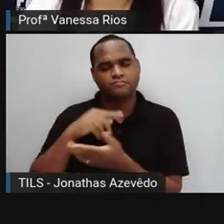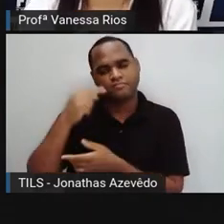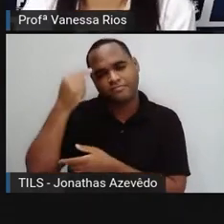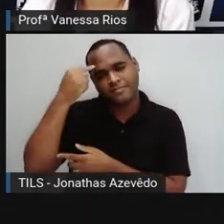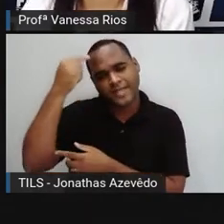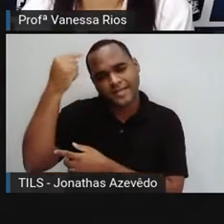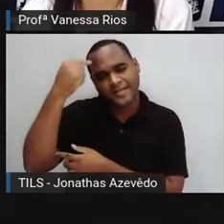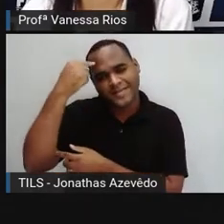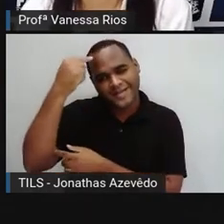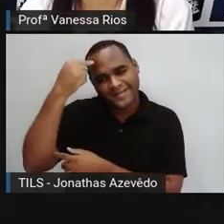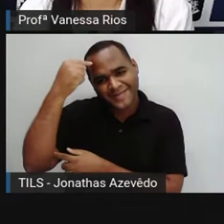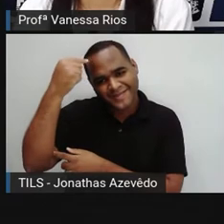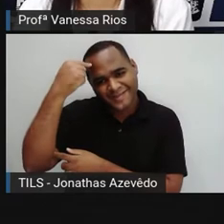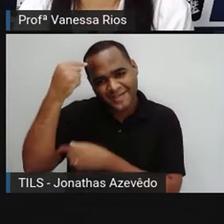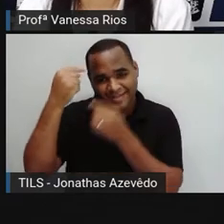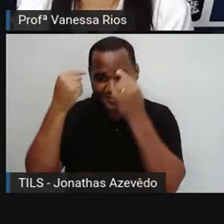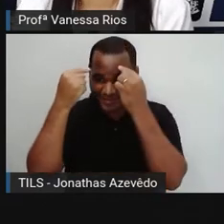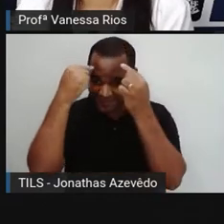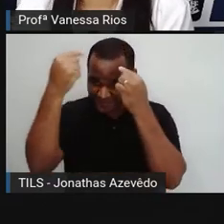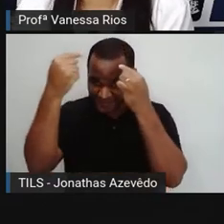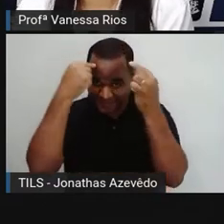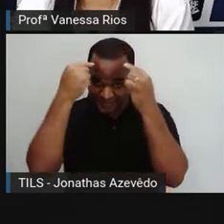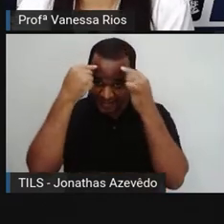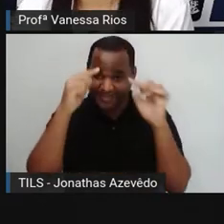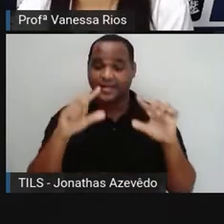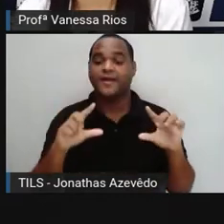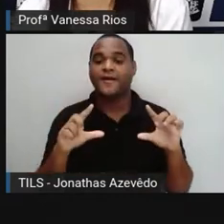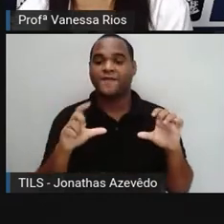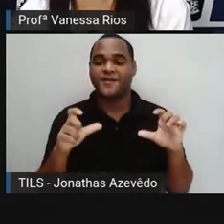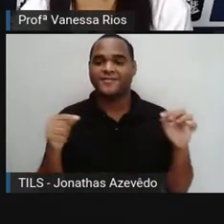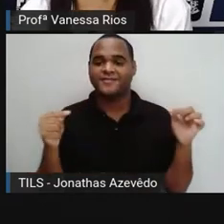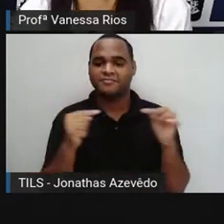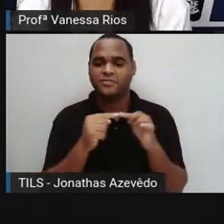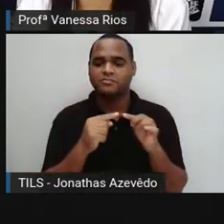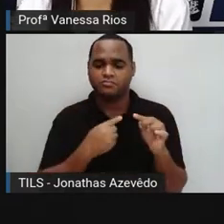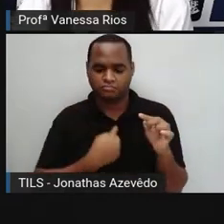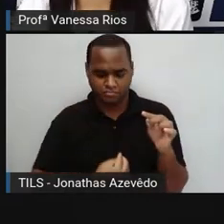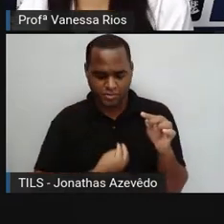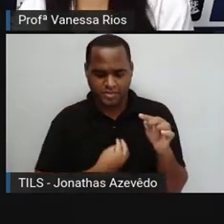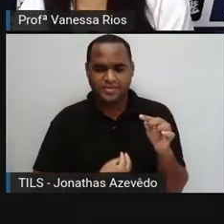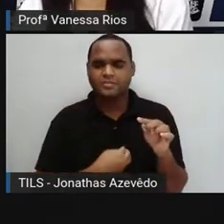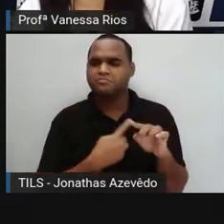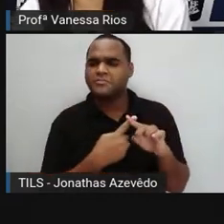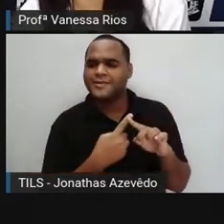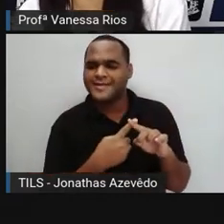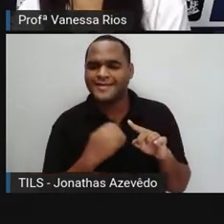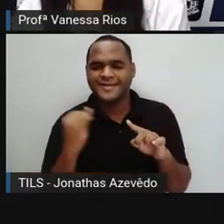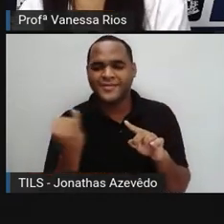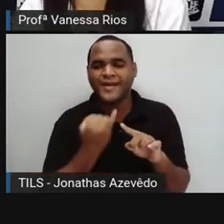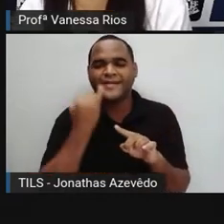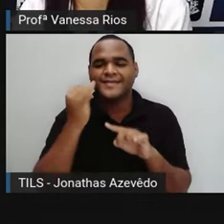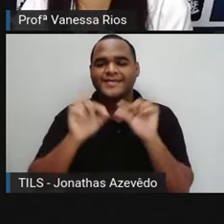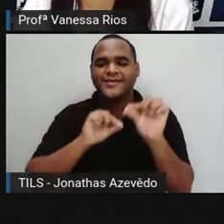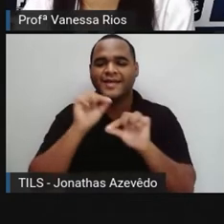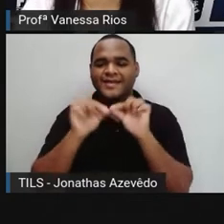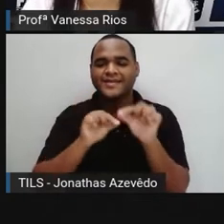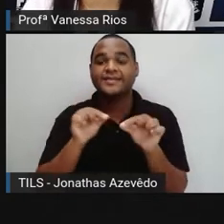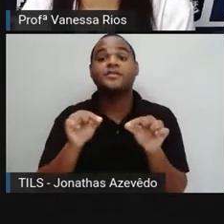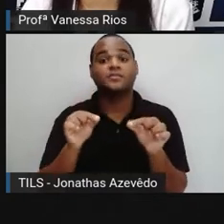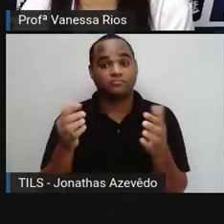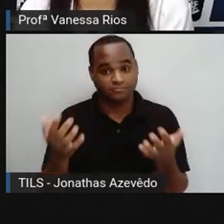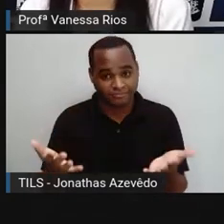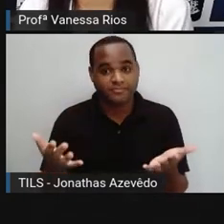aí do que a fotografia existe, por que ela é importante, de que forma ela